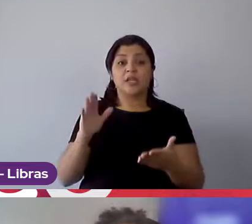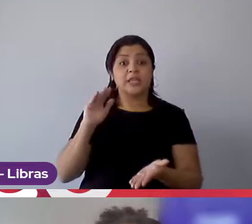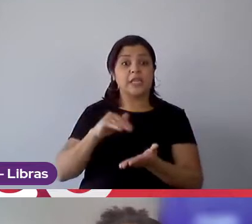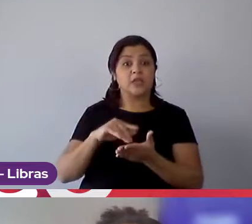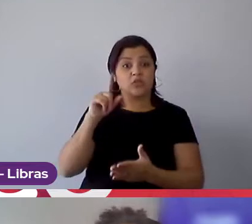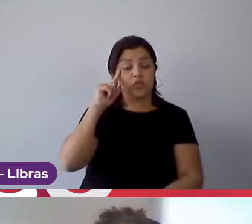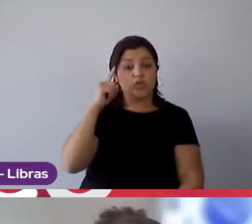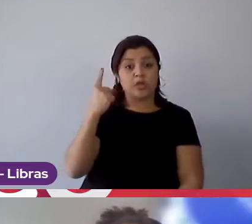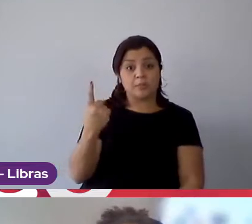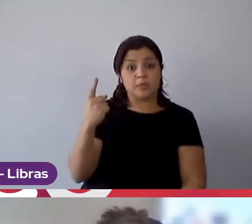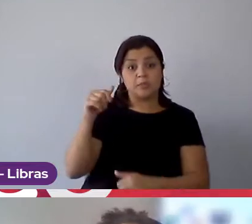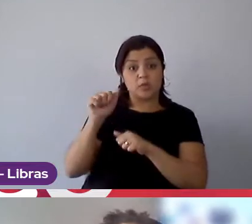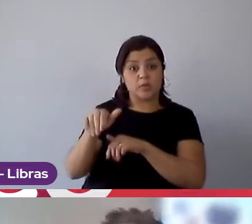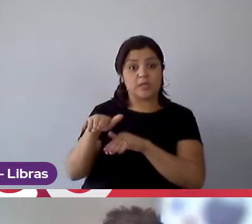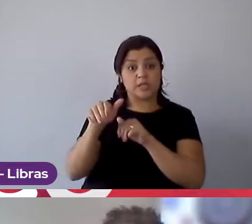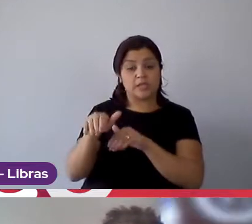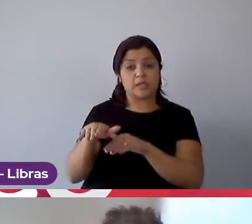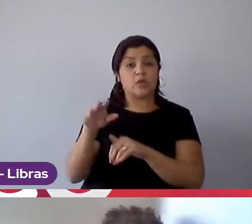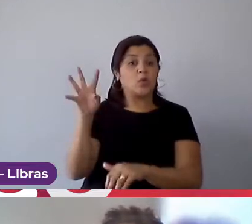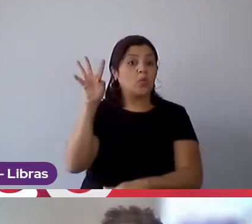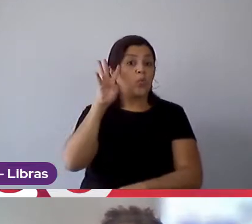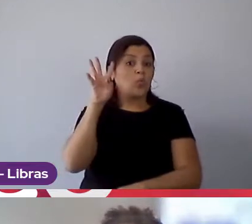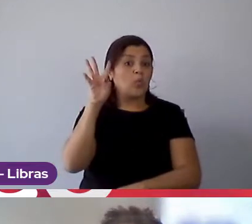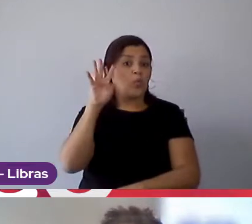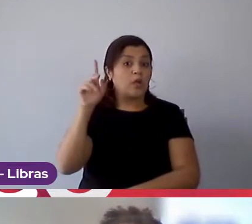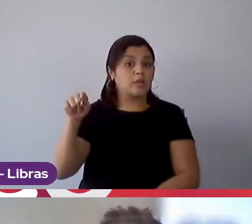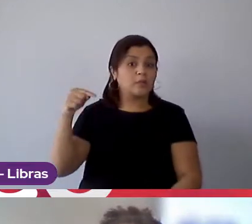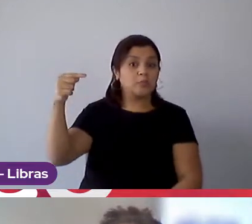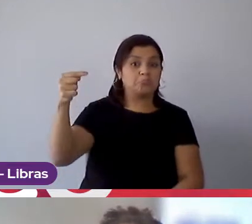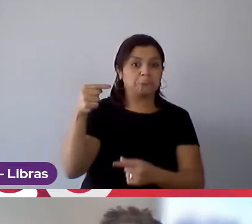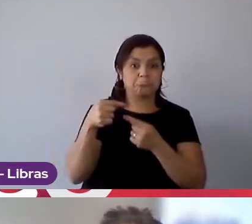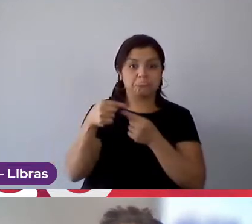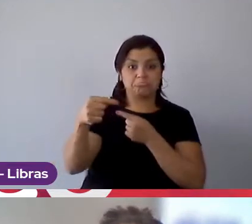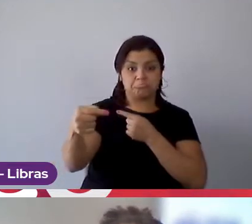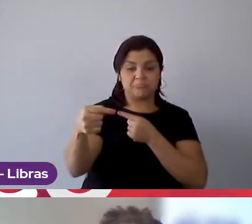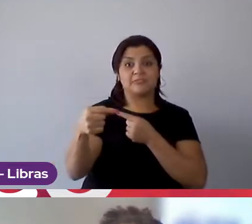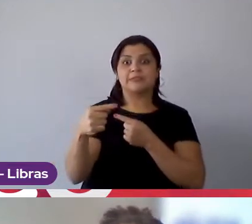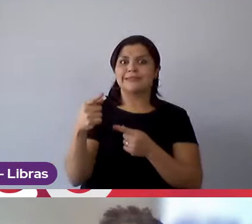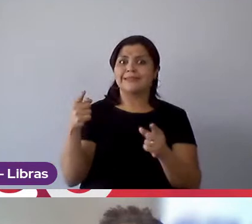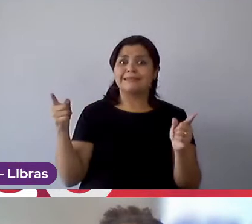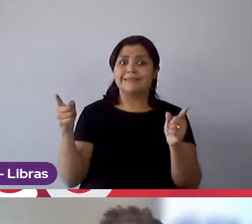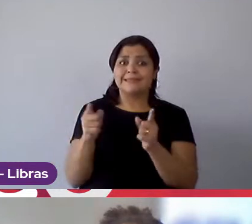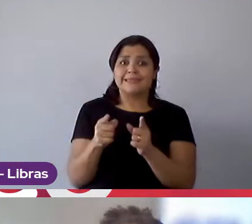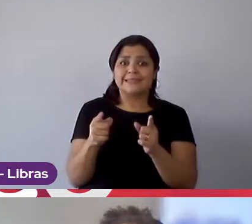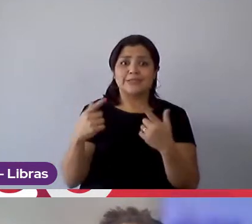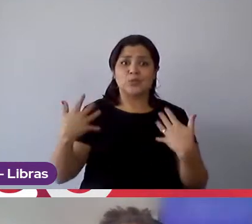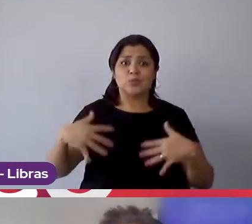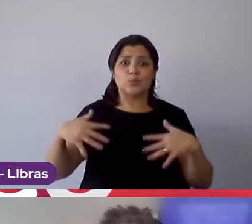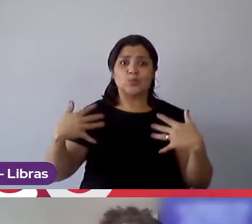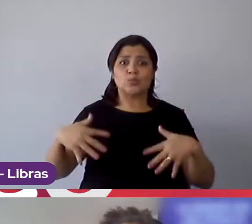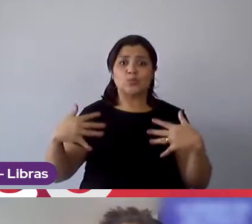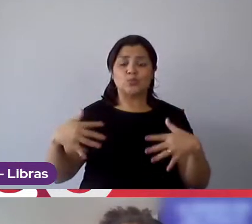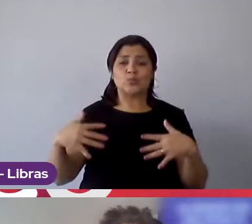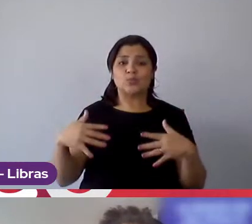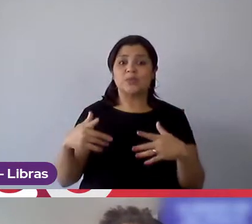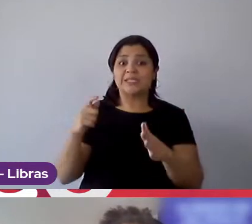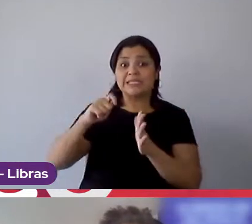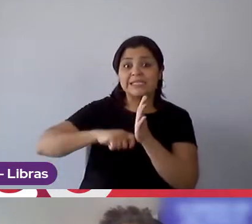1º de setembro que é a quarta da semana que vem então tem um pouquinho de tempo aí gente para vocês se